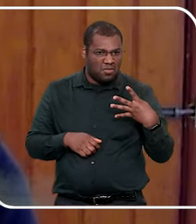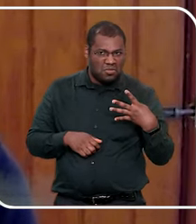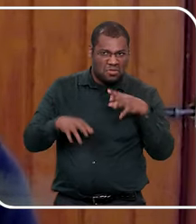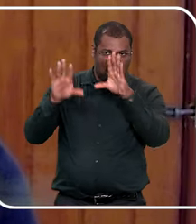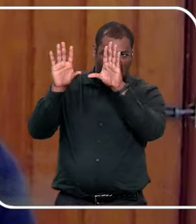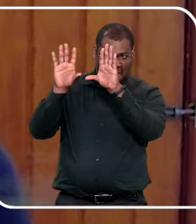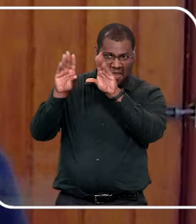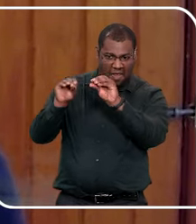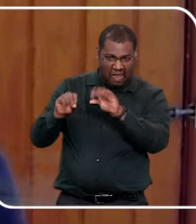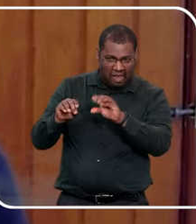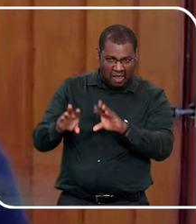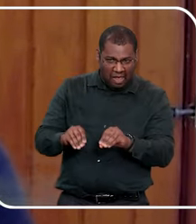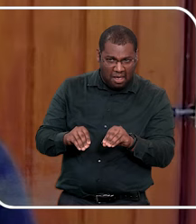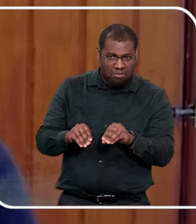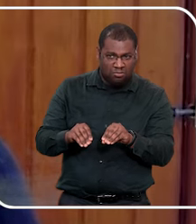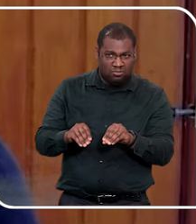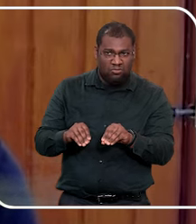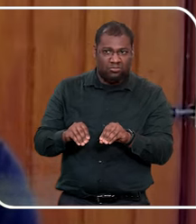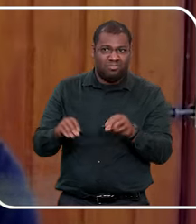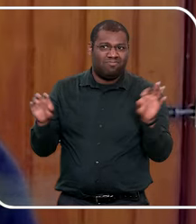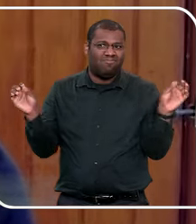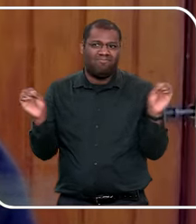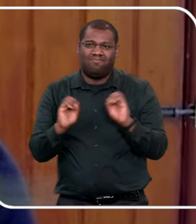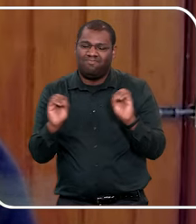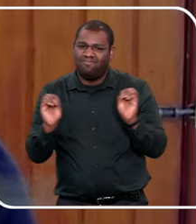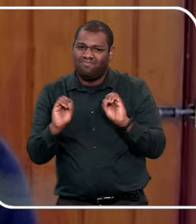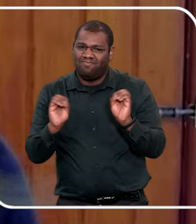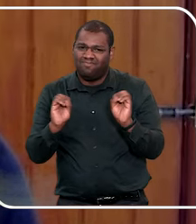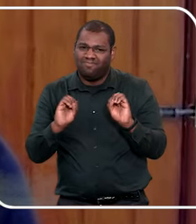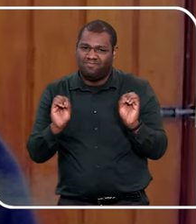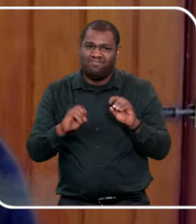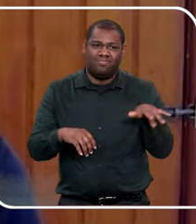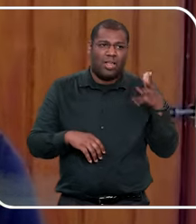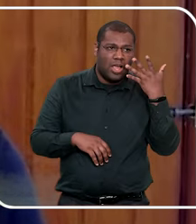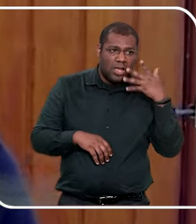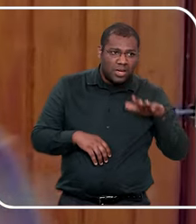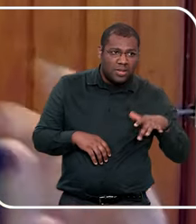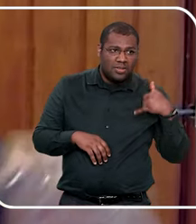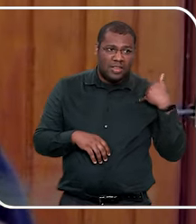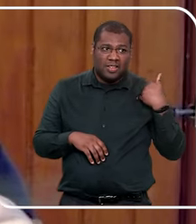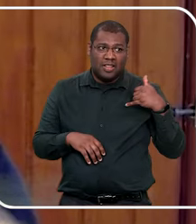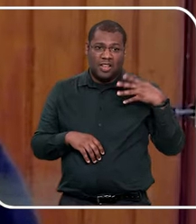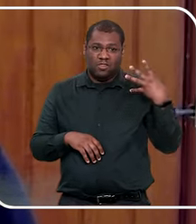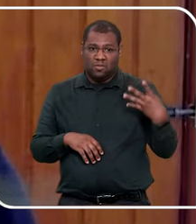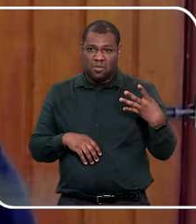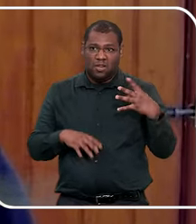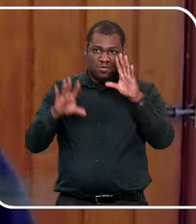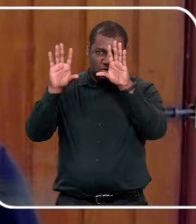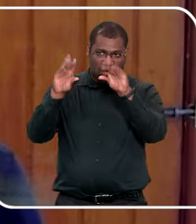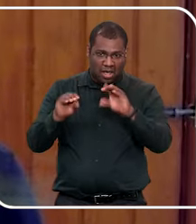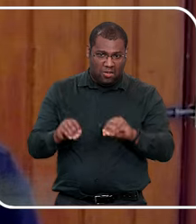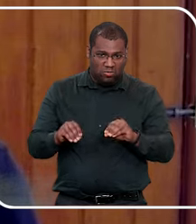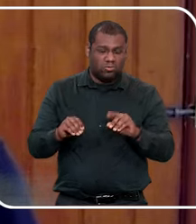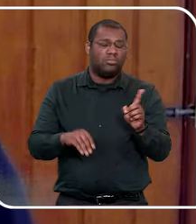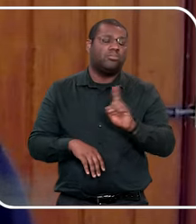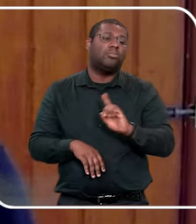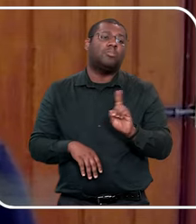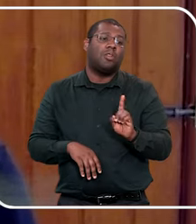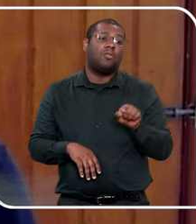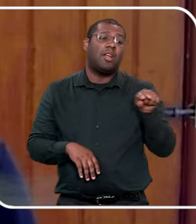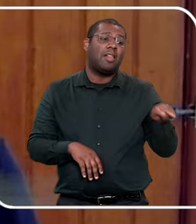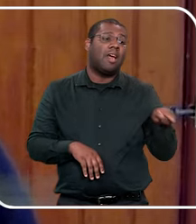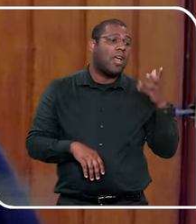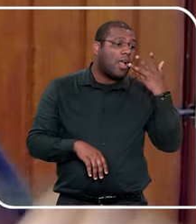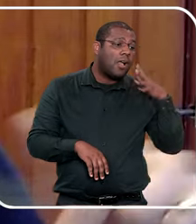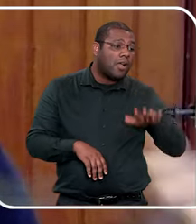ele só está replicando o que fizeram com ele, ele é vítima, tá bom? aí entra os pais entrarem em ação, o que que está acontecendo com o de